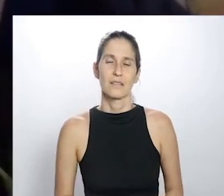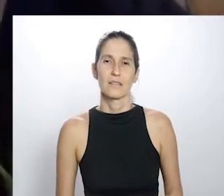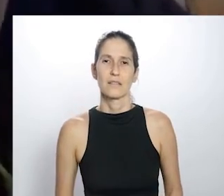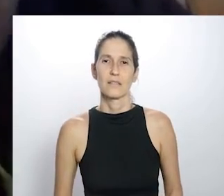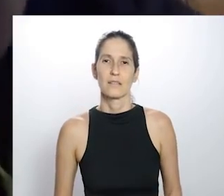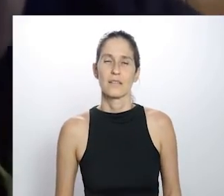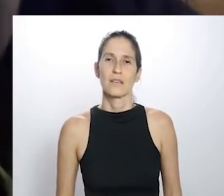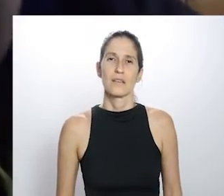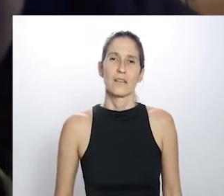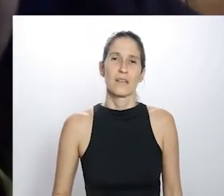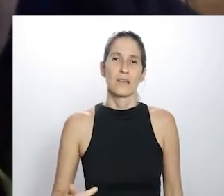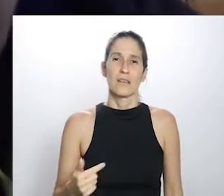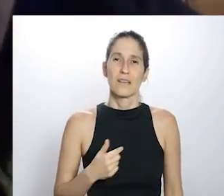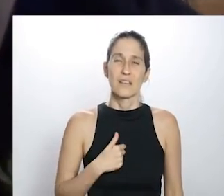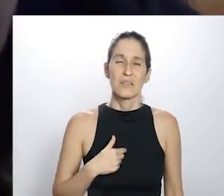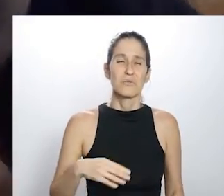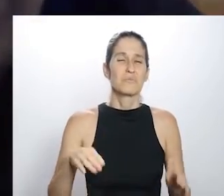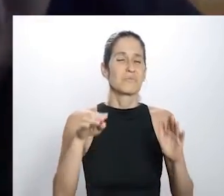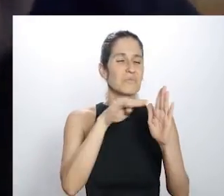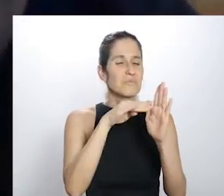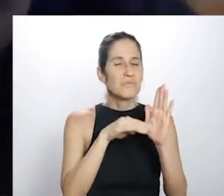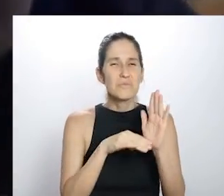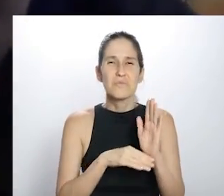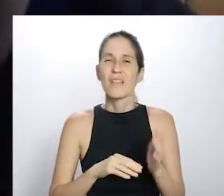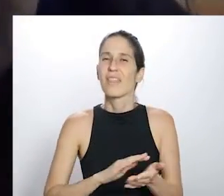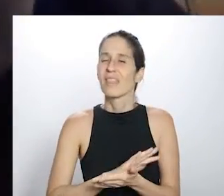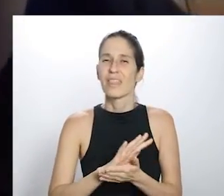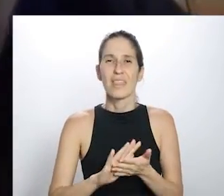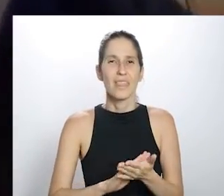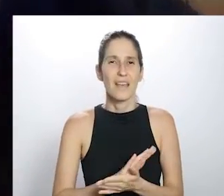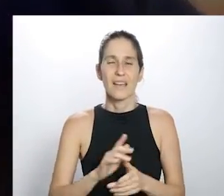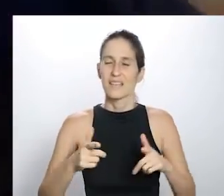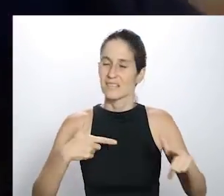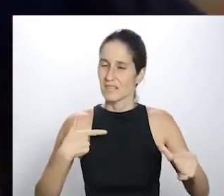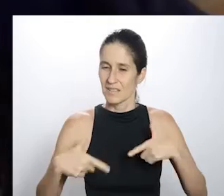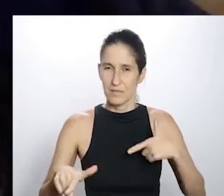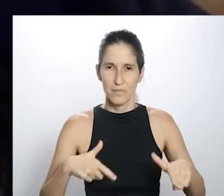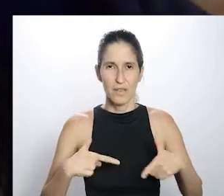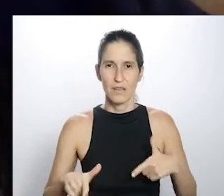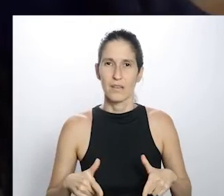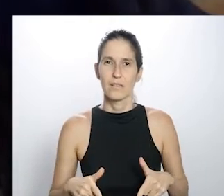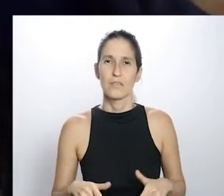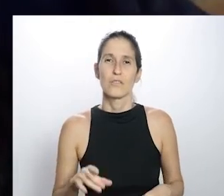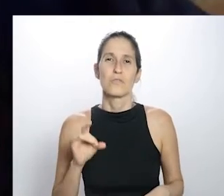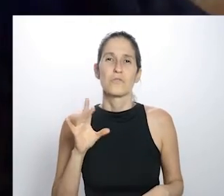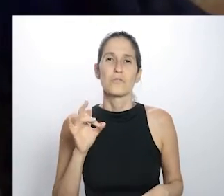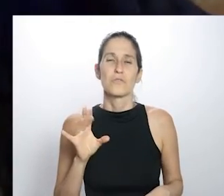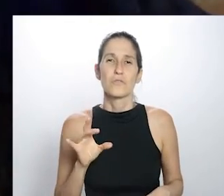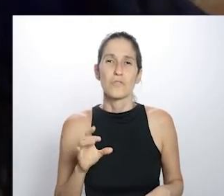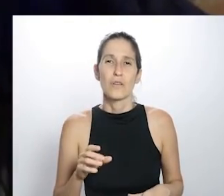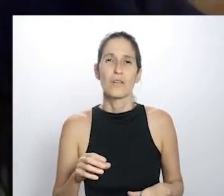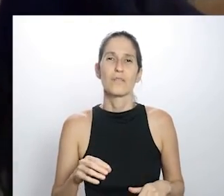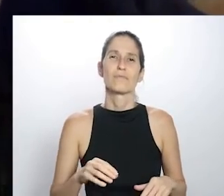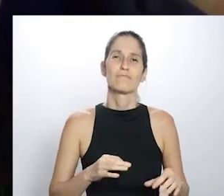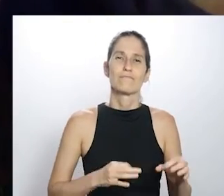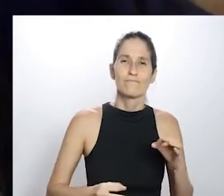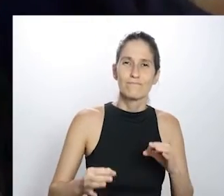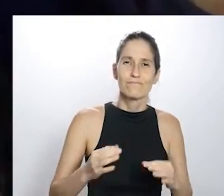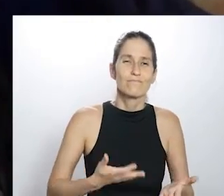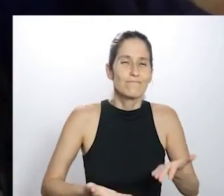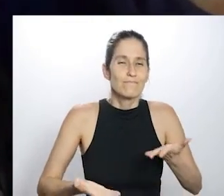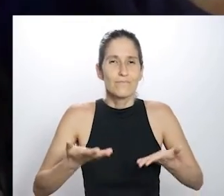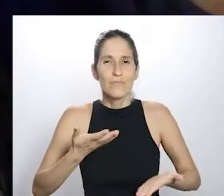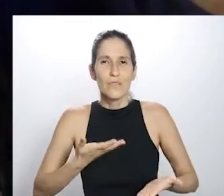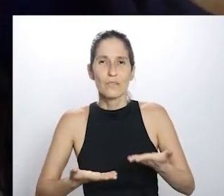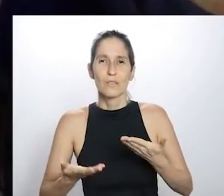não tive essa situação, não podia me programar com trabalhos. E, durante esse tempo, eu ficava pensando, puxa